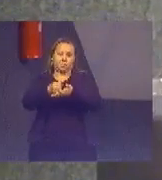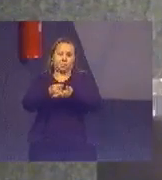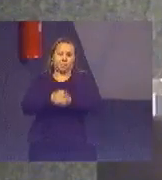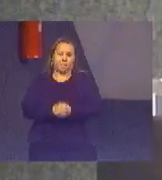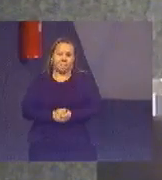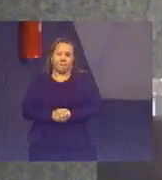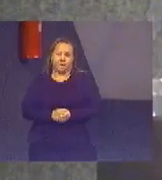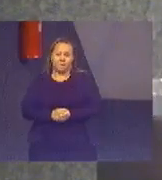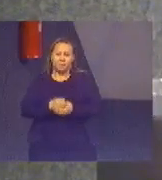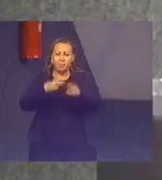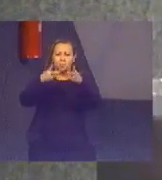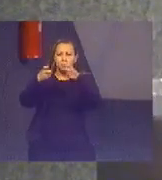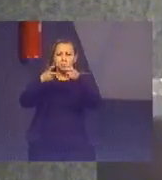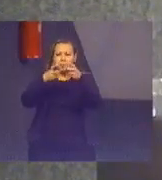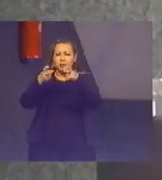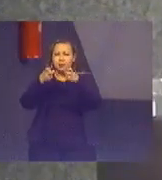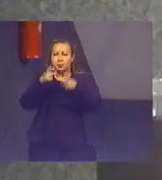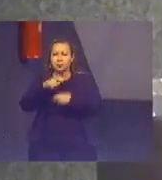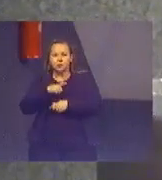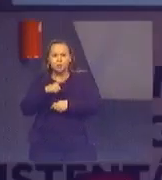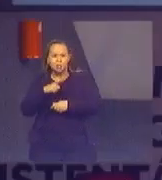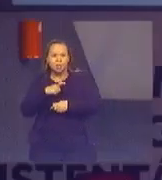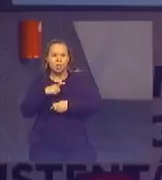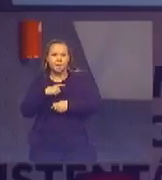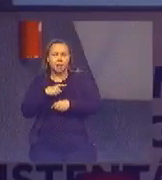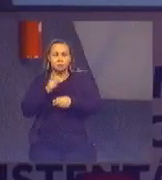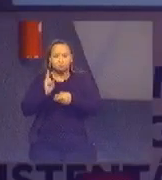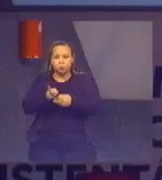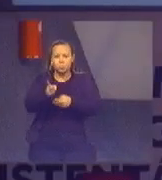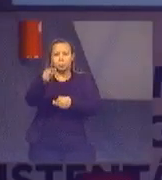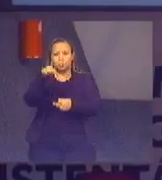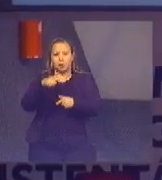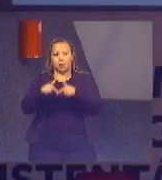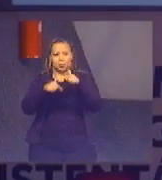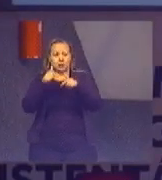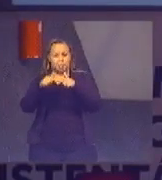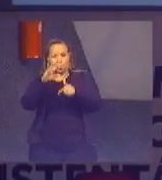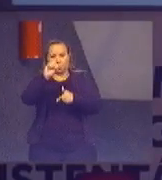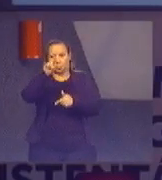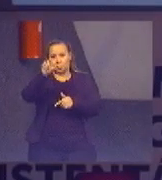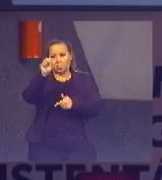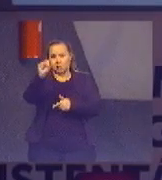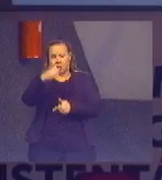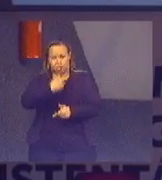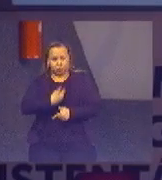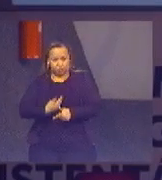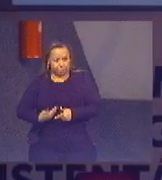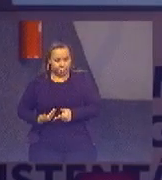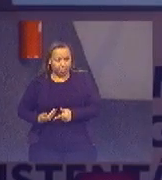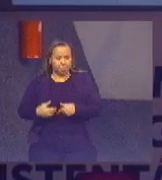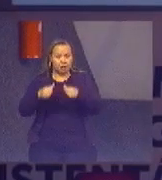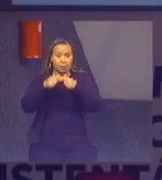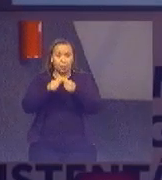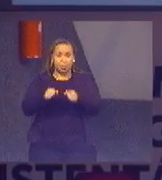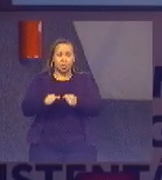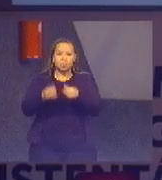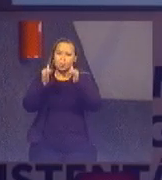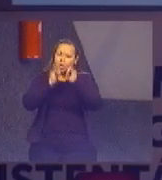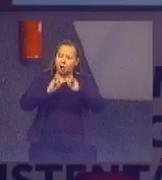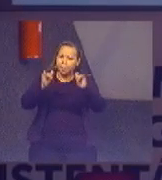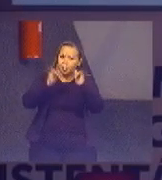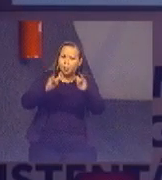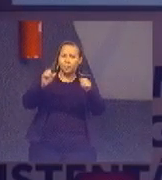que perspectivas existem para a continuidade desses trabalhos dos ODS num governo que está promovendo tantos